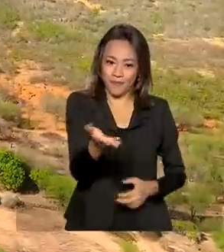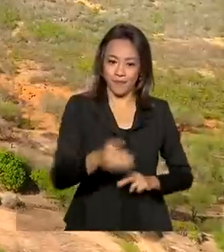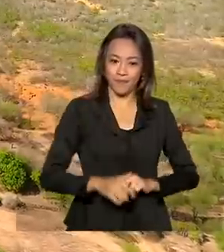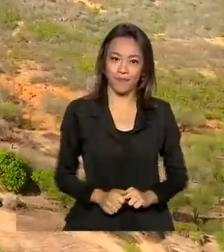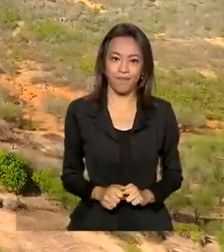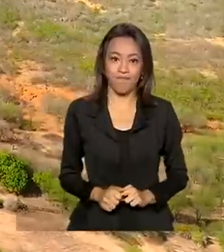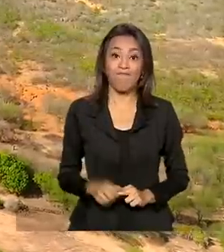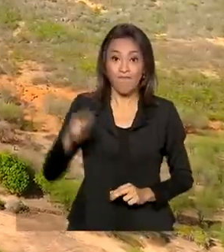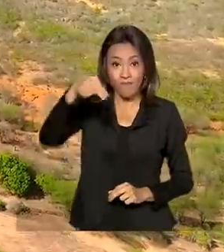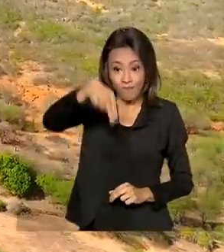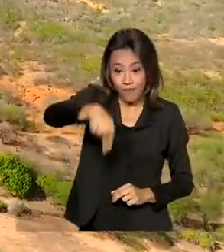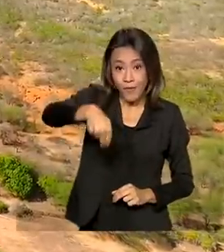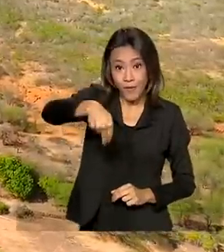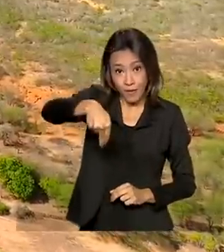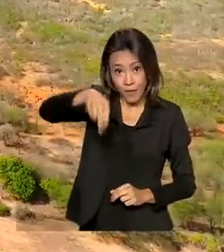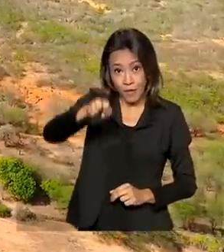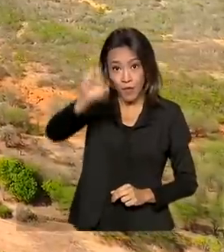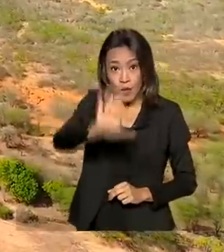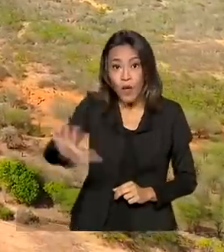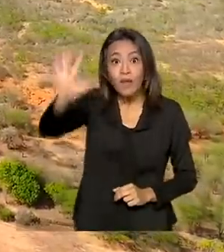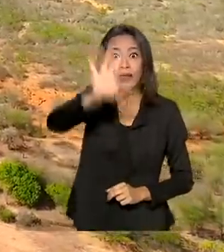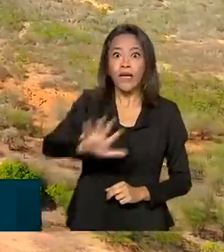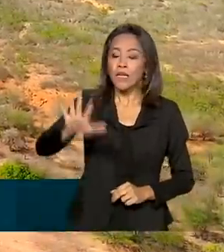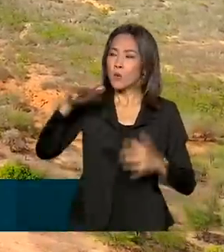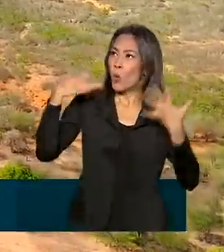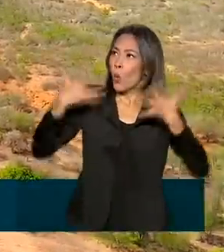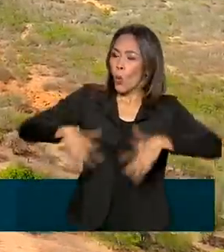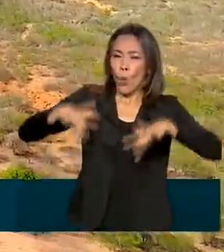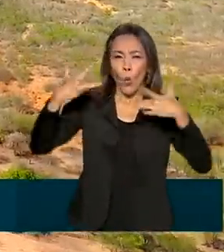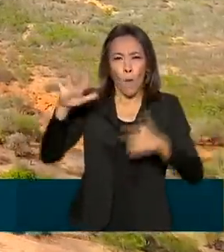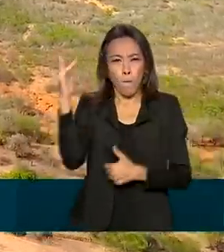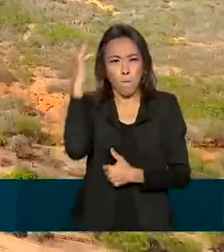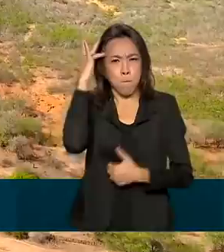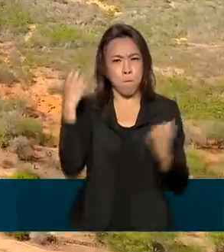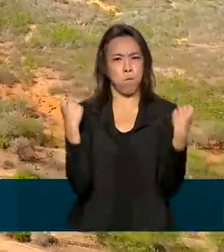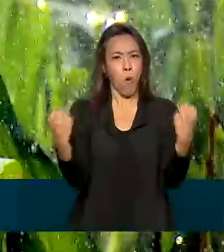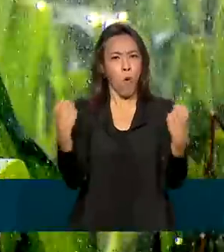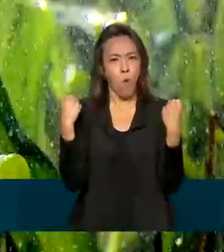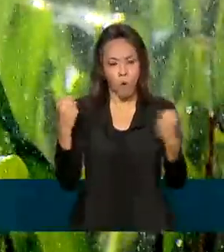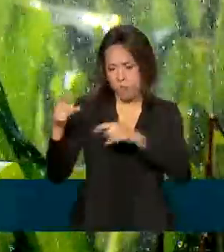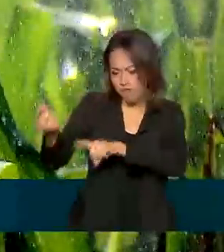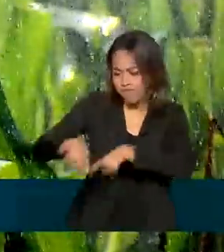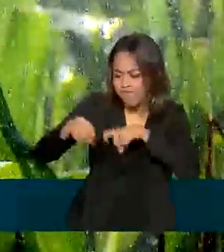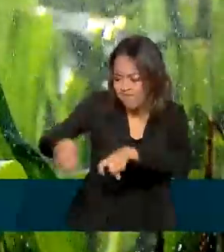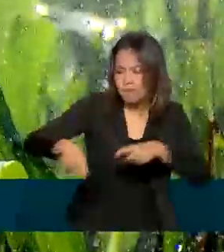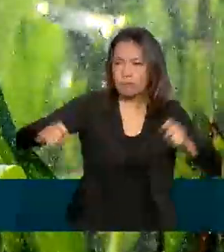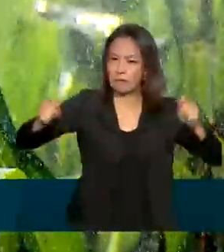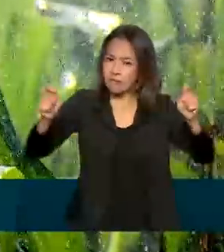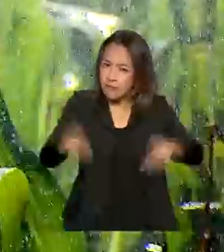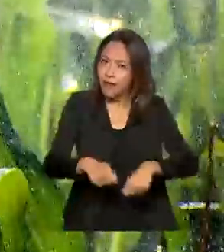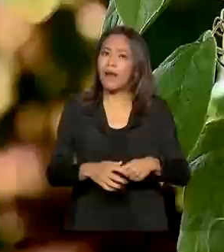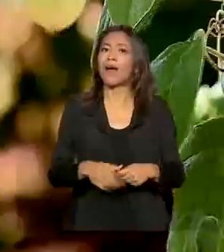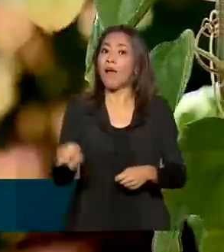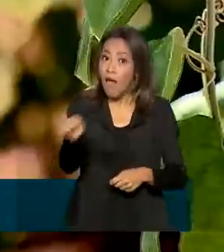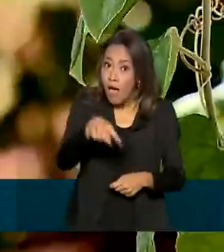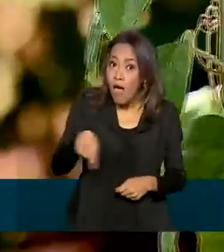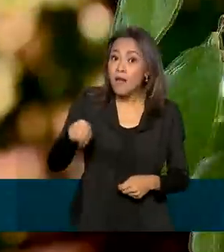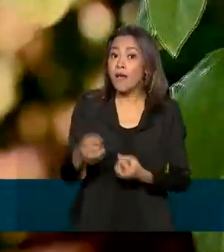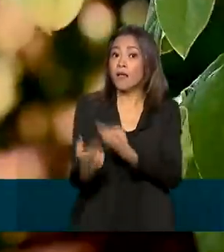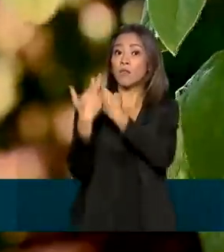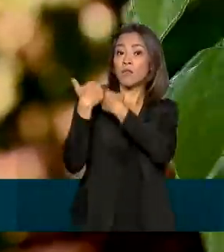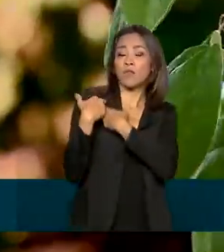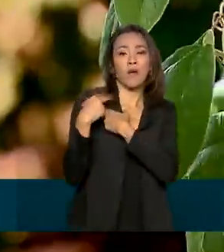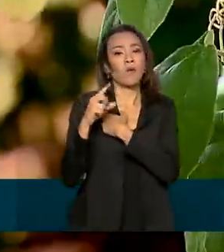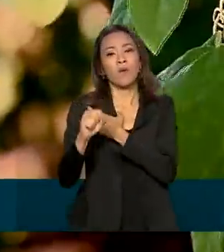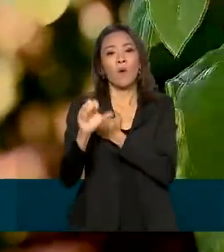O Nordeste é uma das regiões com maior potencial agrícola do Brasil, sendo responsável, por exemplo, pela